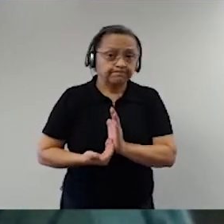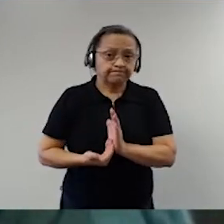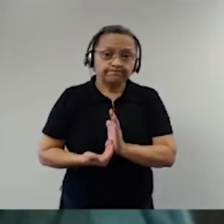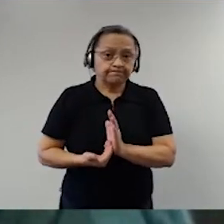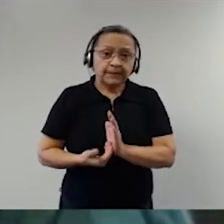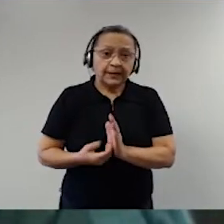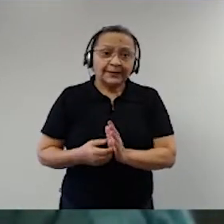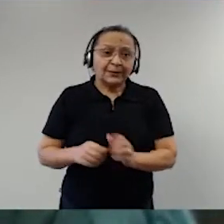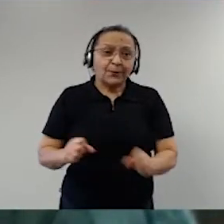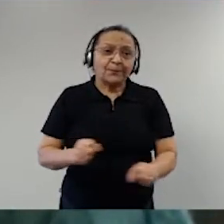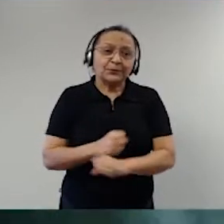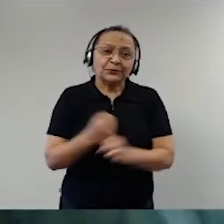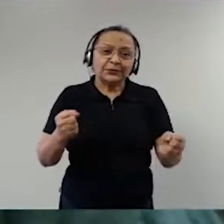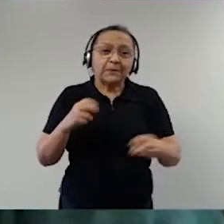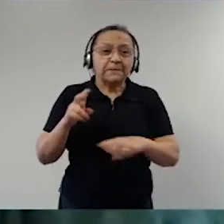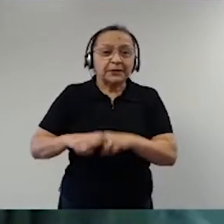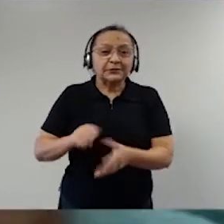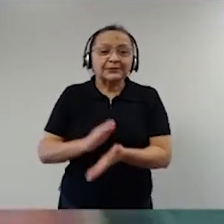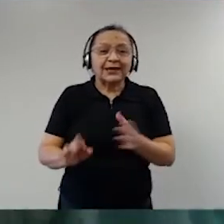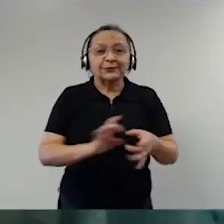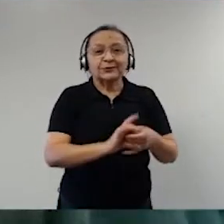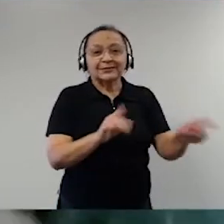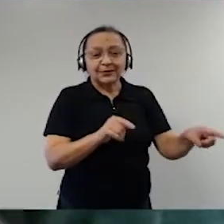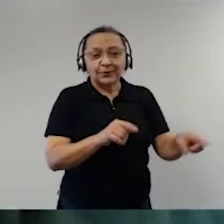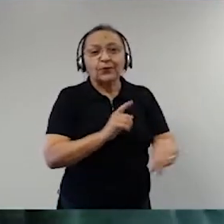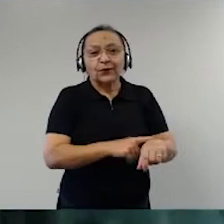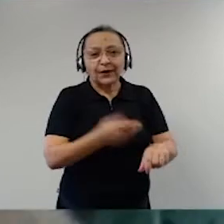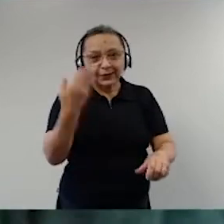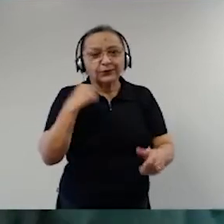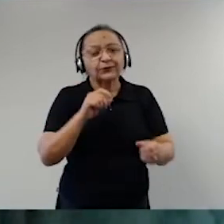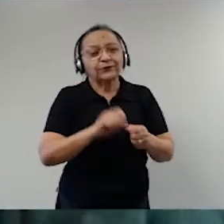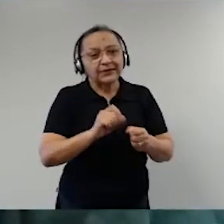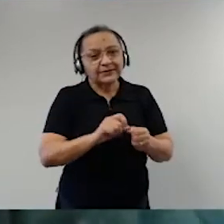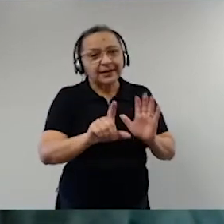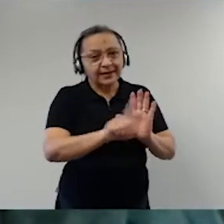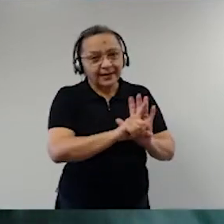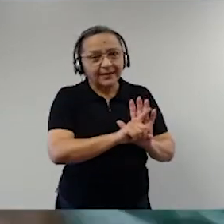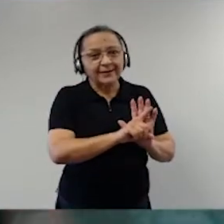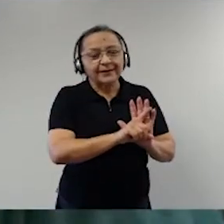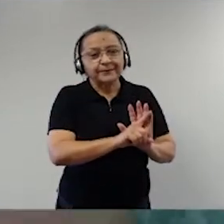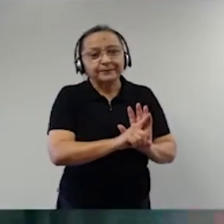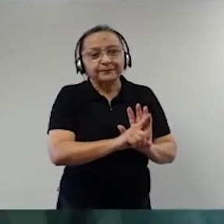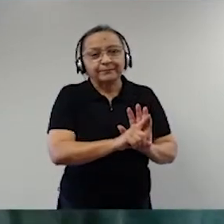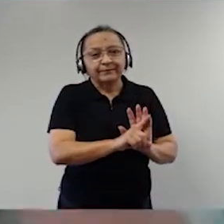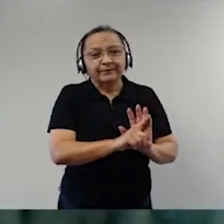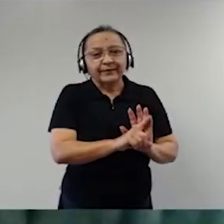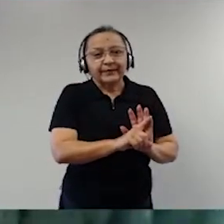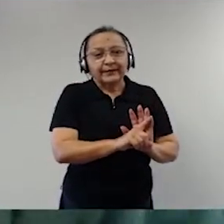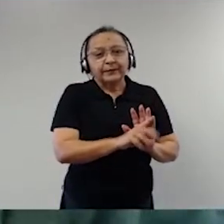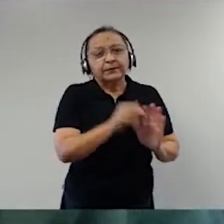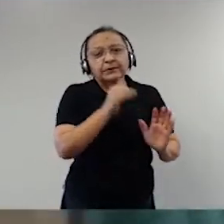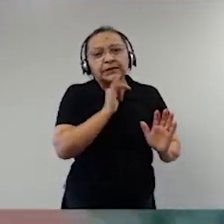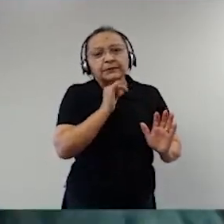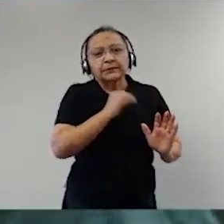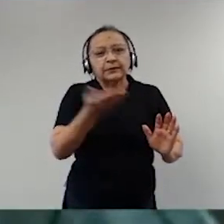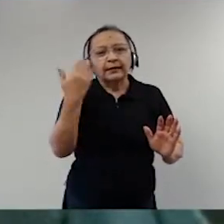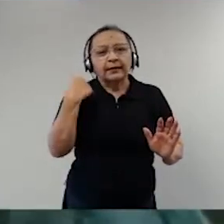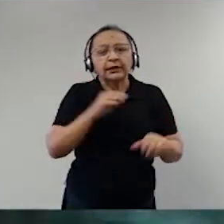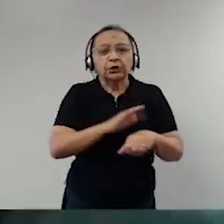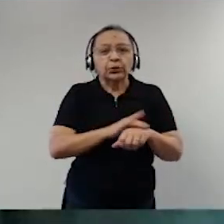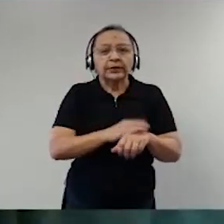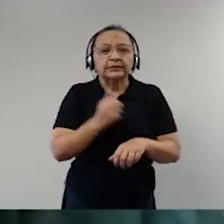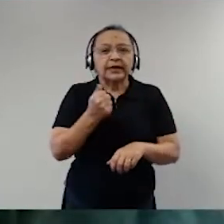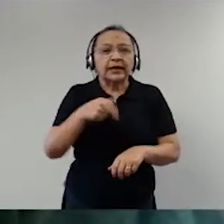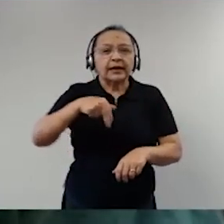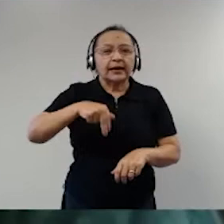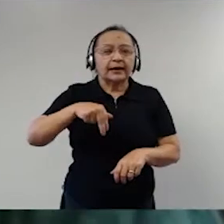autorização. Quando legislou-se por parte do, por exemplo, da anencefalia, que é uma hipótese